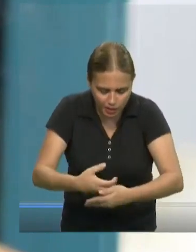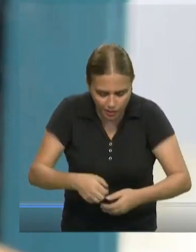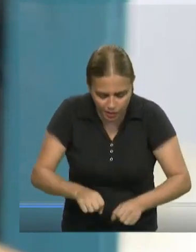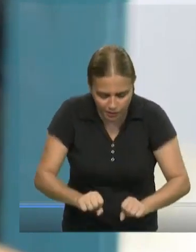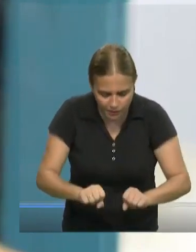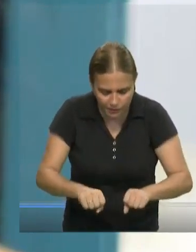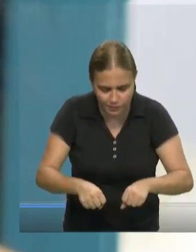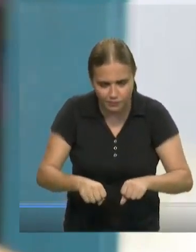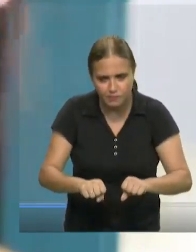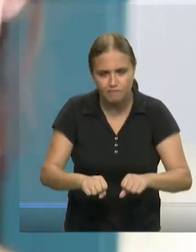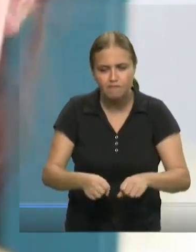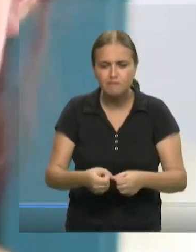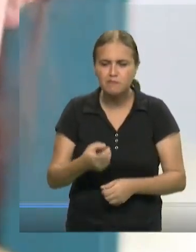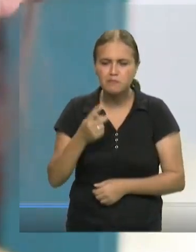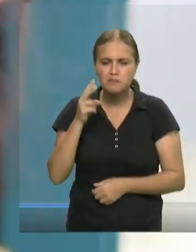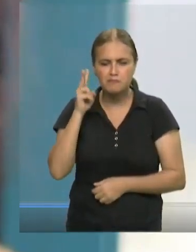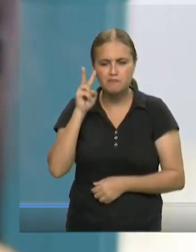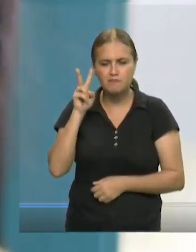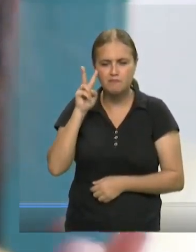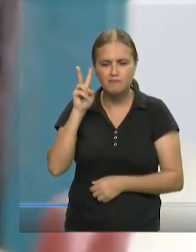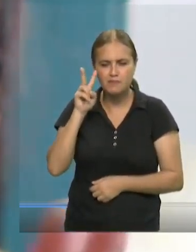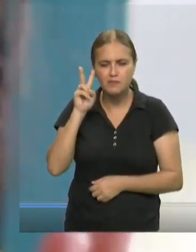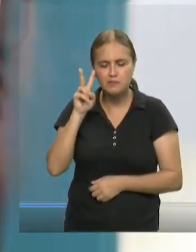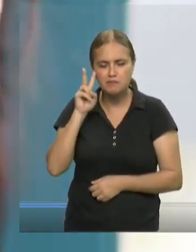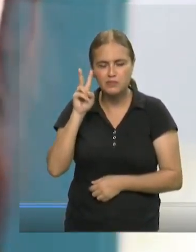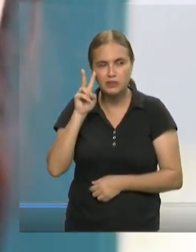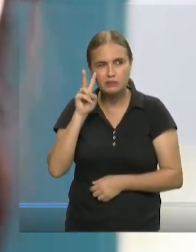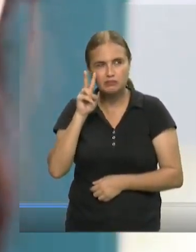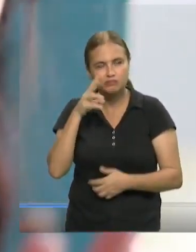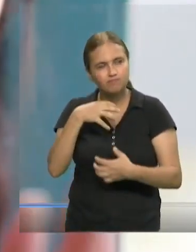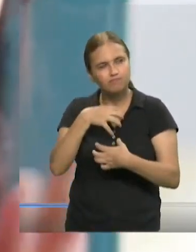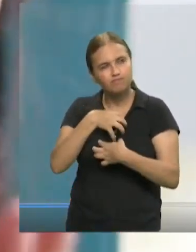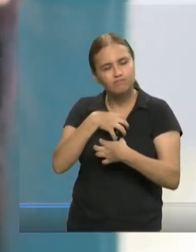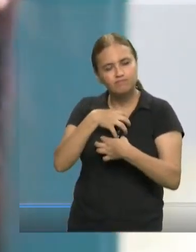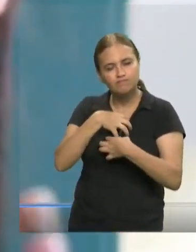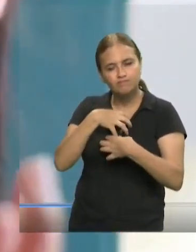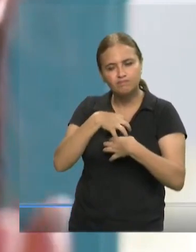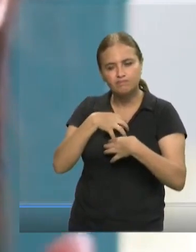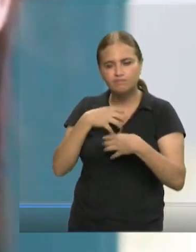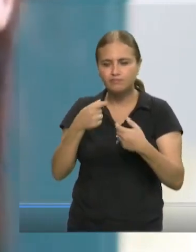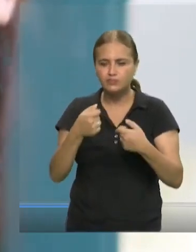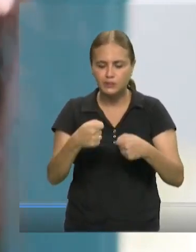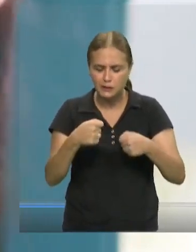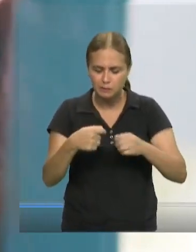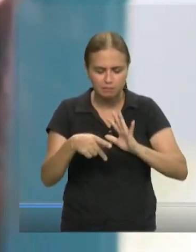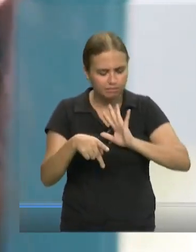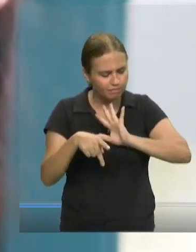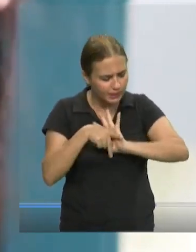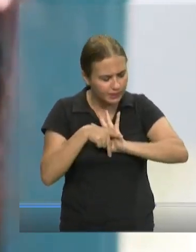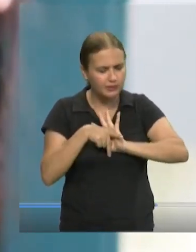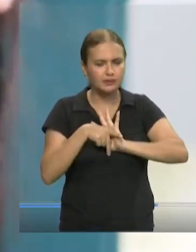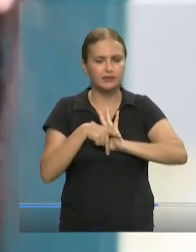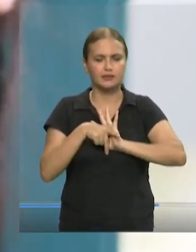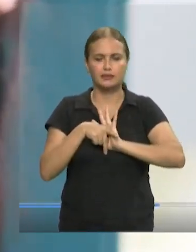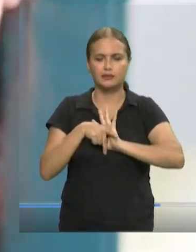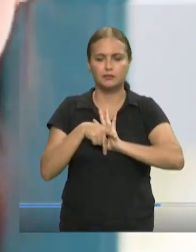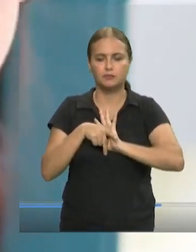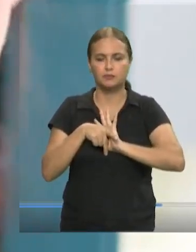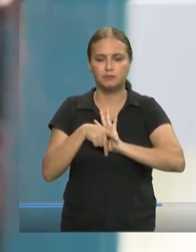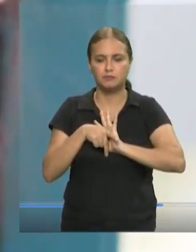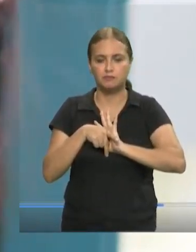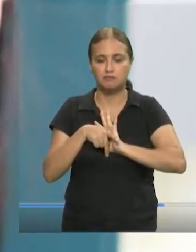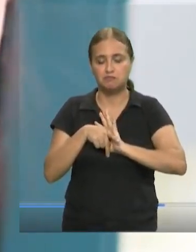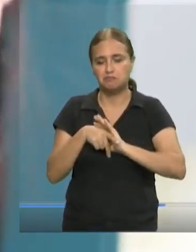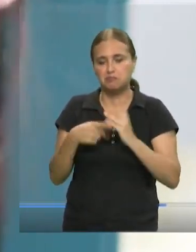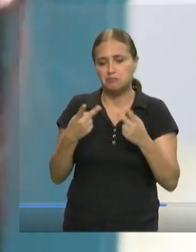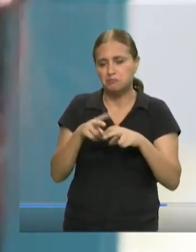vaga, porém premente, sensação de precisar pertencer. Por